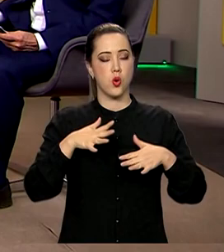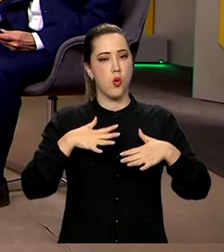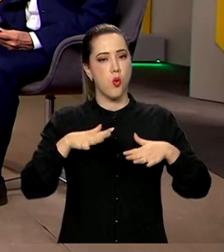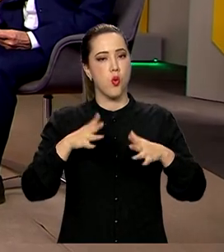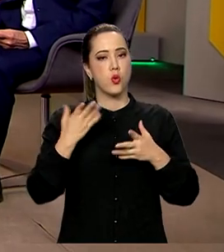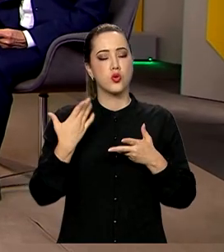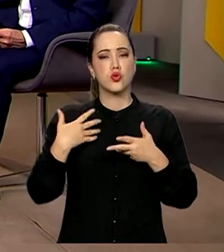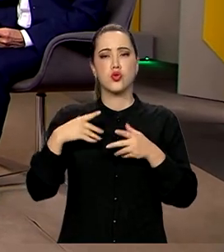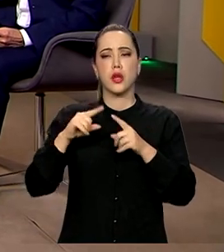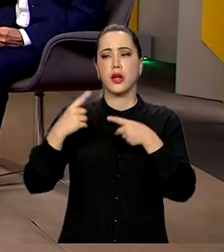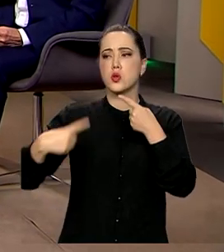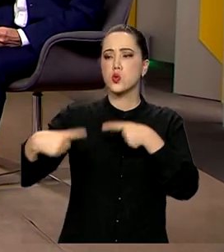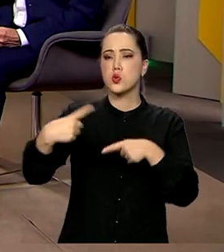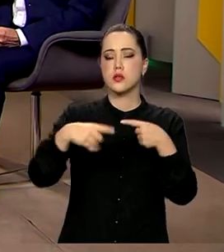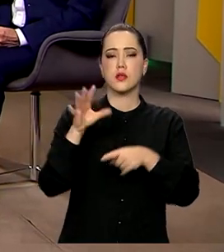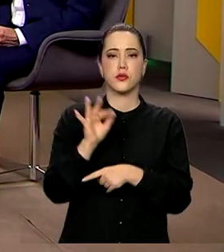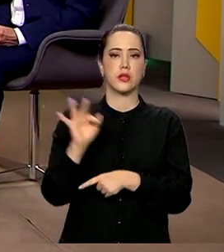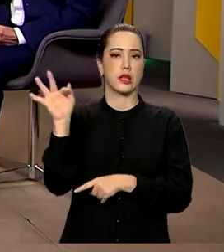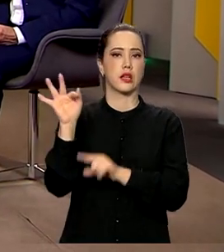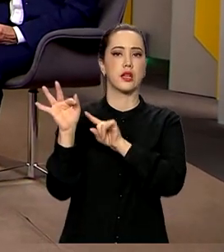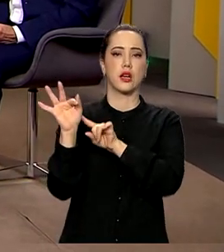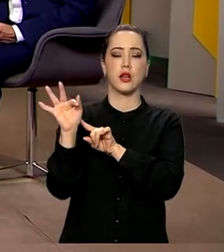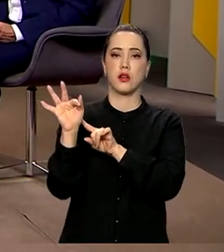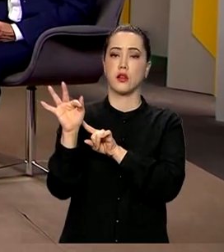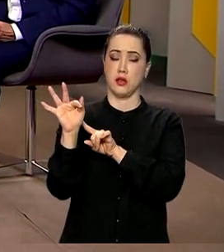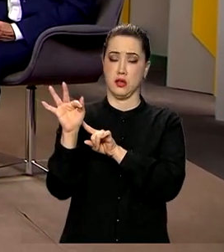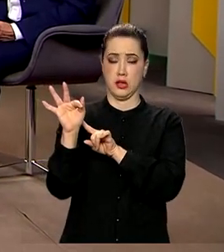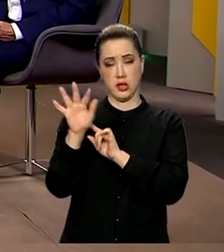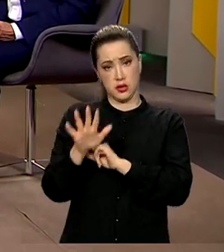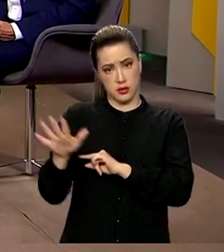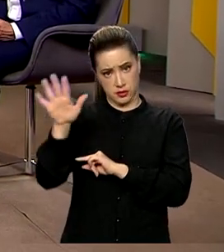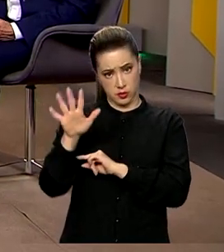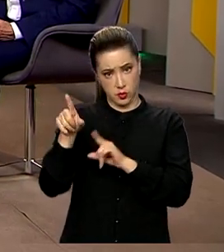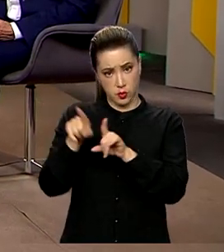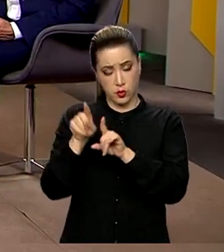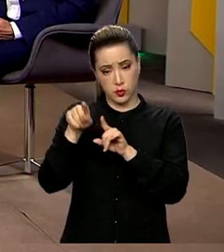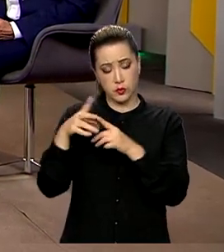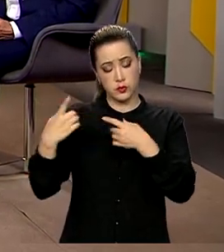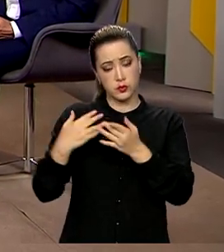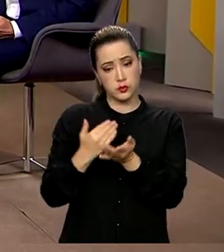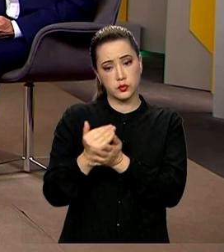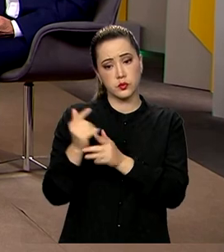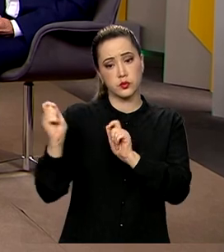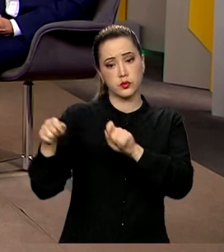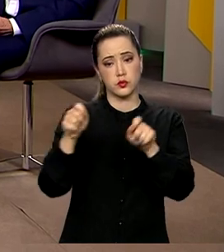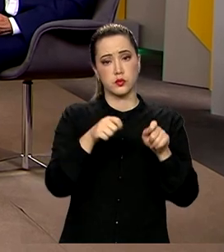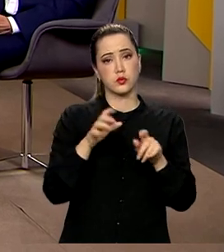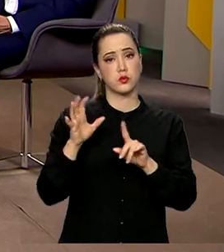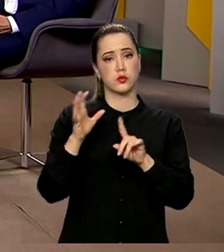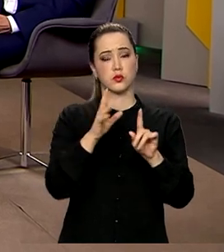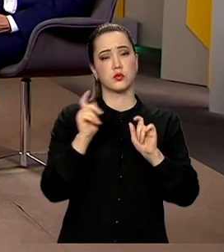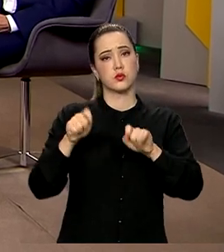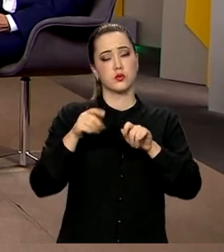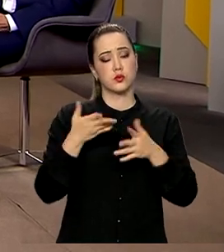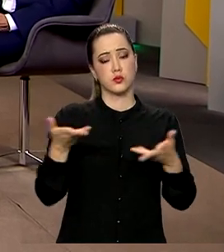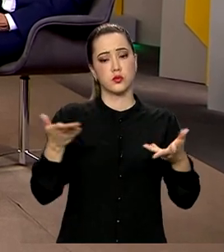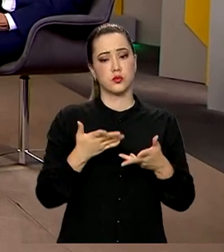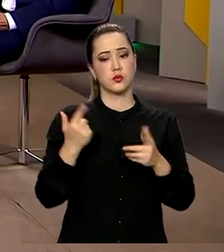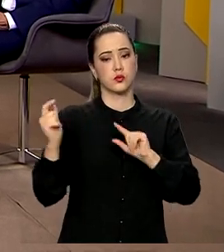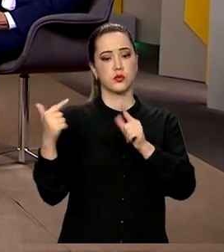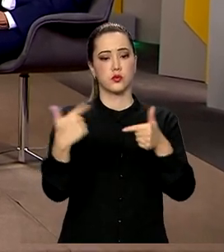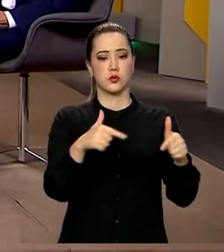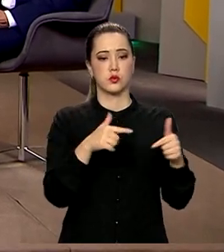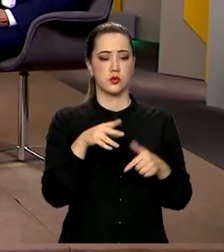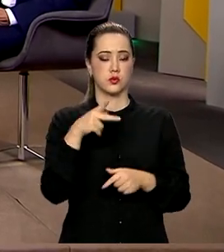federativa e os impactos que essa iniciativa podem ter, os impactos que podem ter na execução